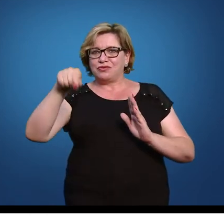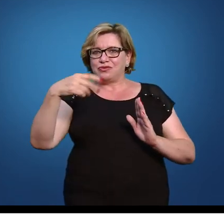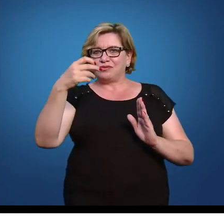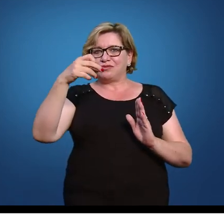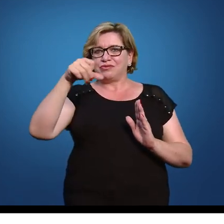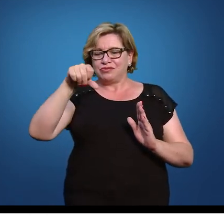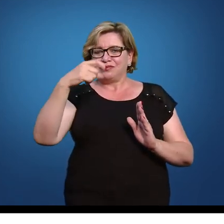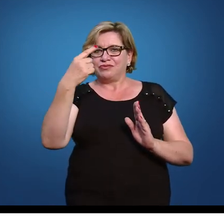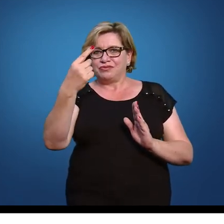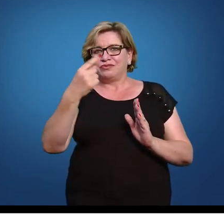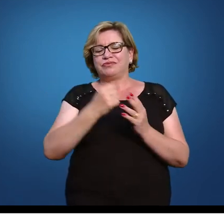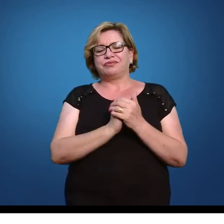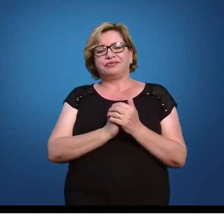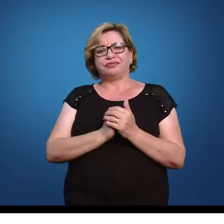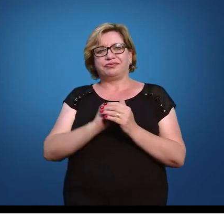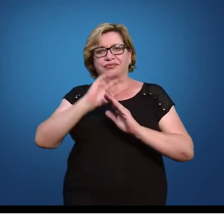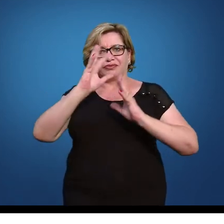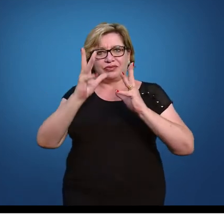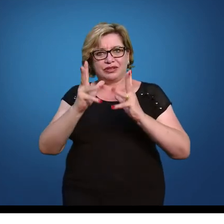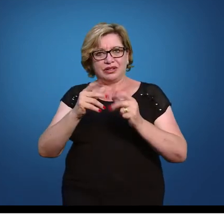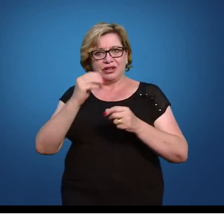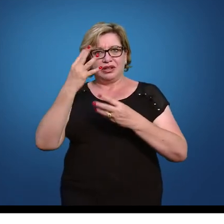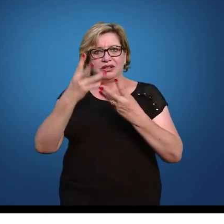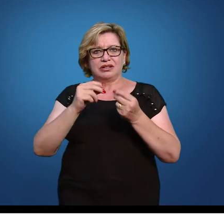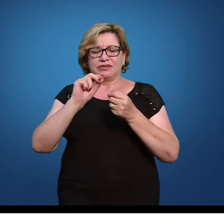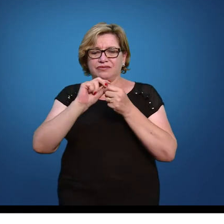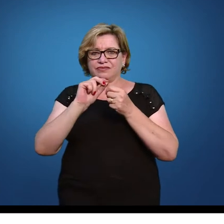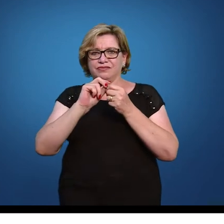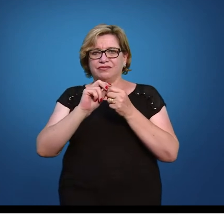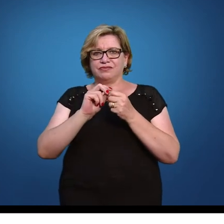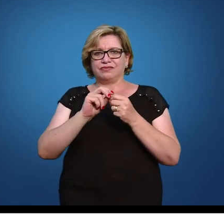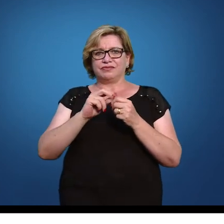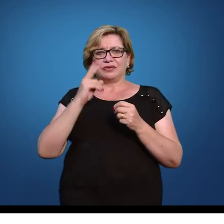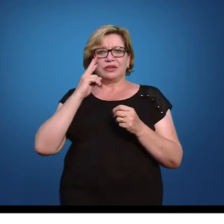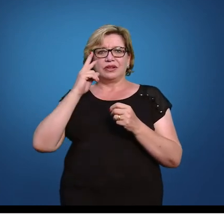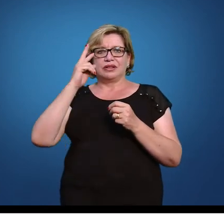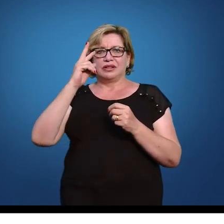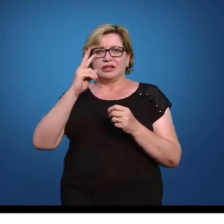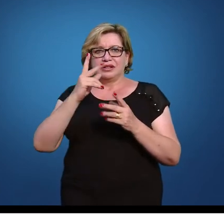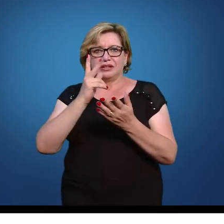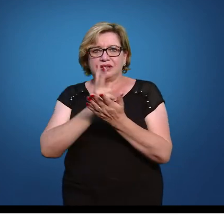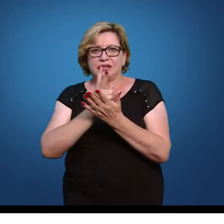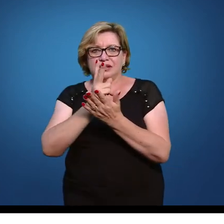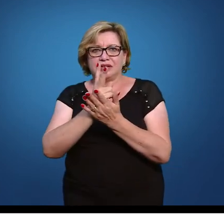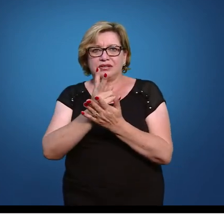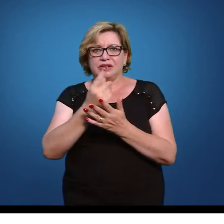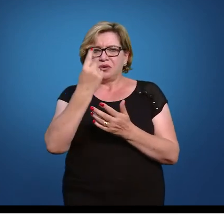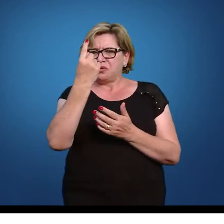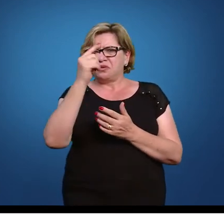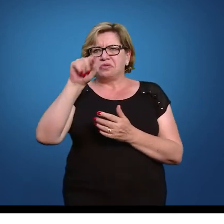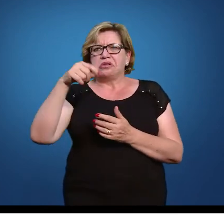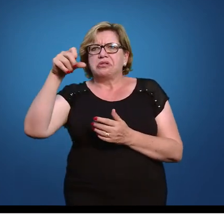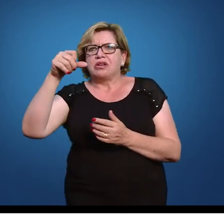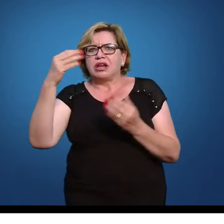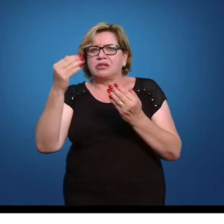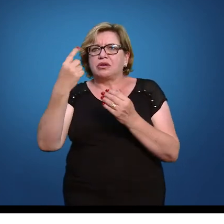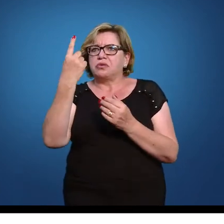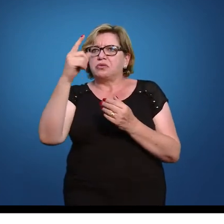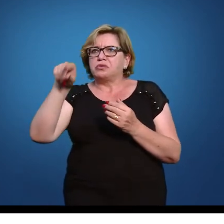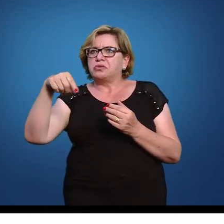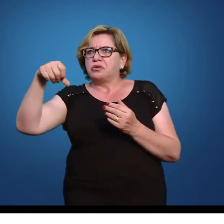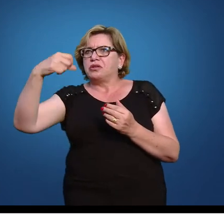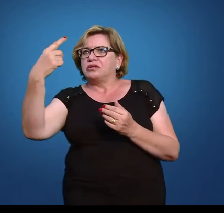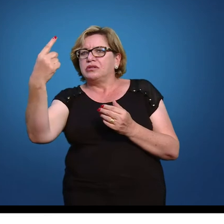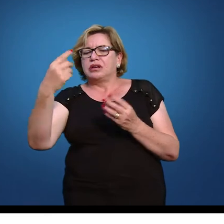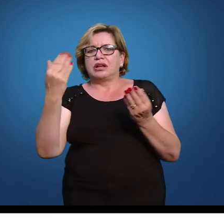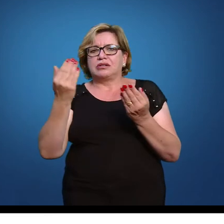então aqui em todos os outros exercícios que a gente resolveu nós estávamos trabalhando com uma casa decimal só então o